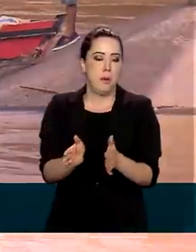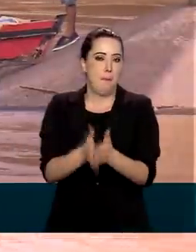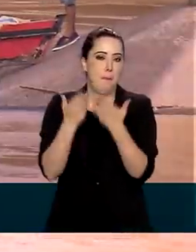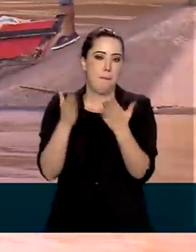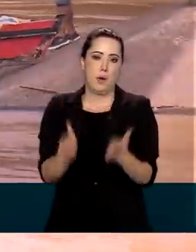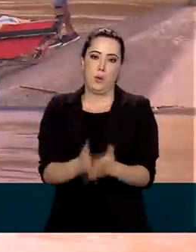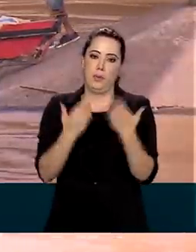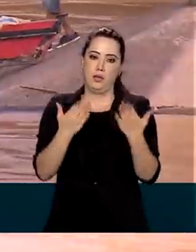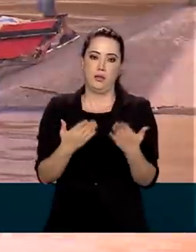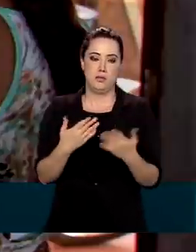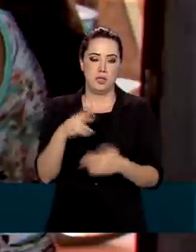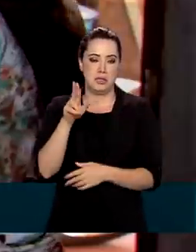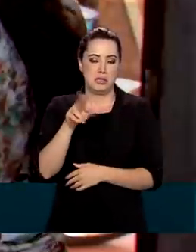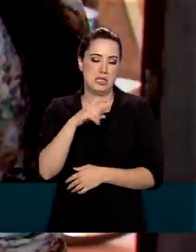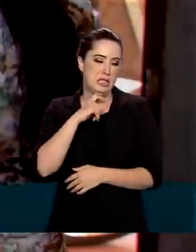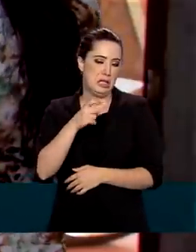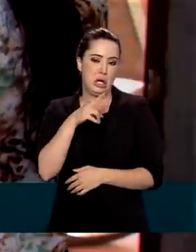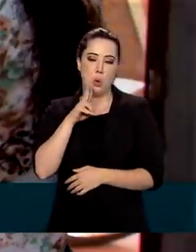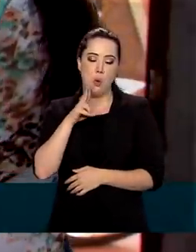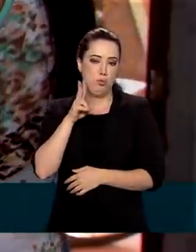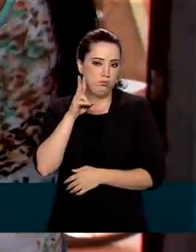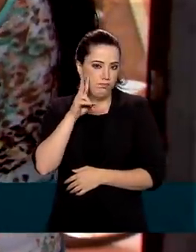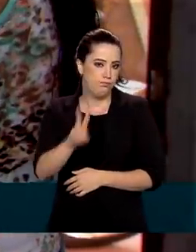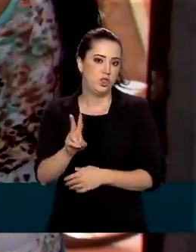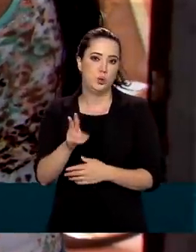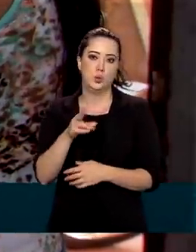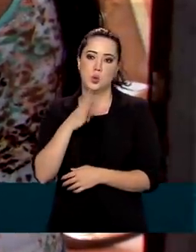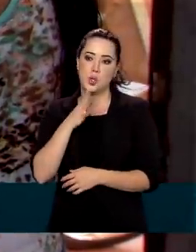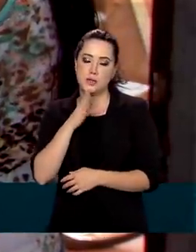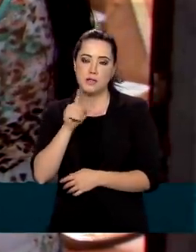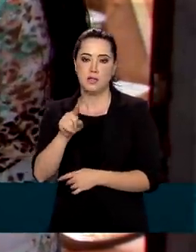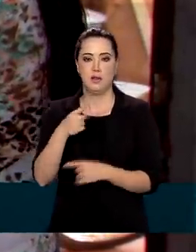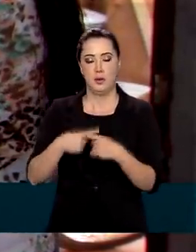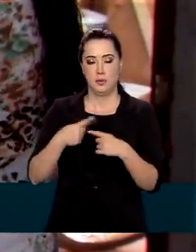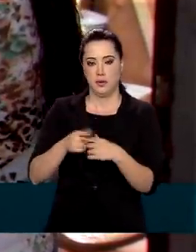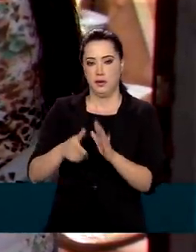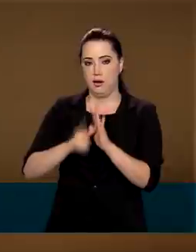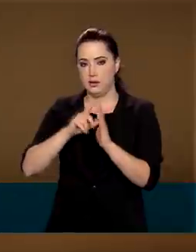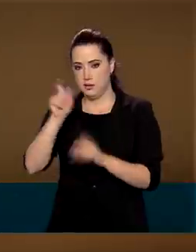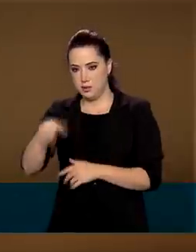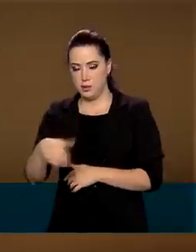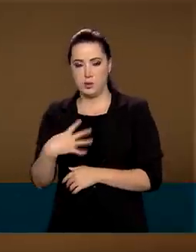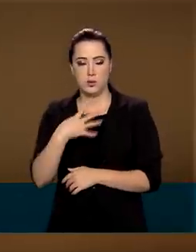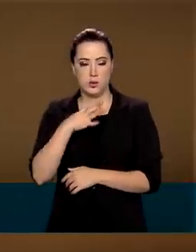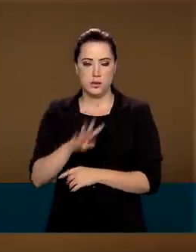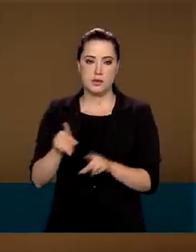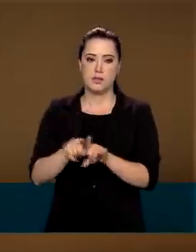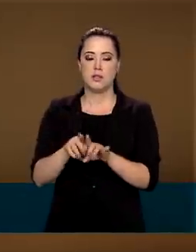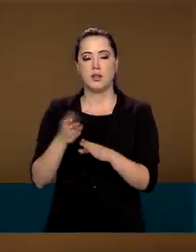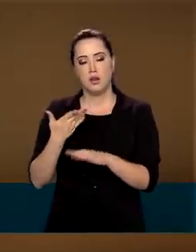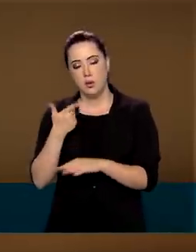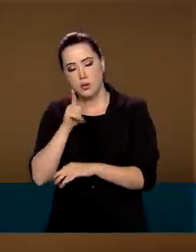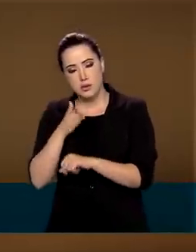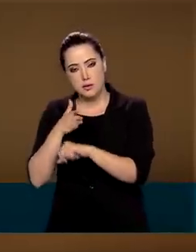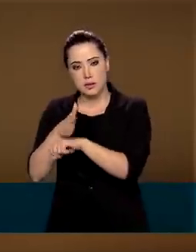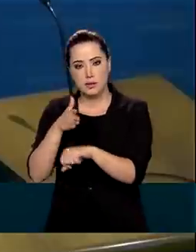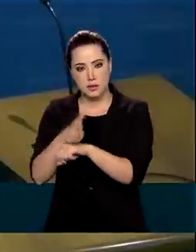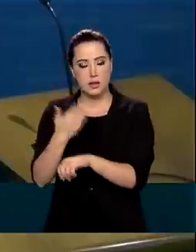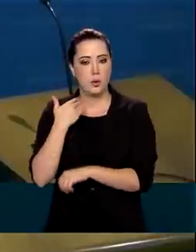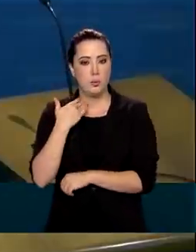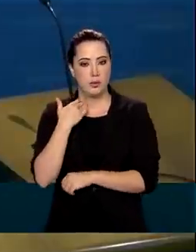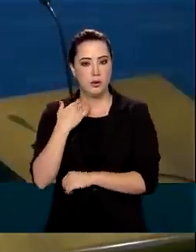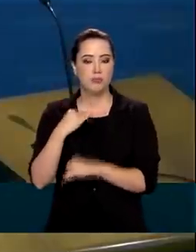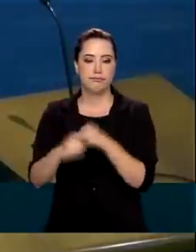chamados invisíveis. Pessoas que passaram a ter acesso não apenas ao dinheiro, mas aos serviços bancários digitais.